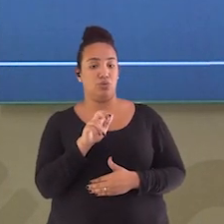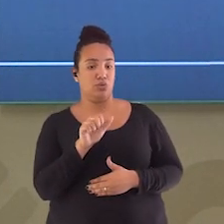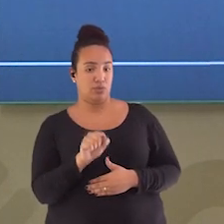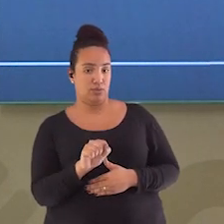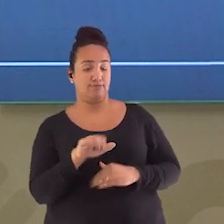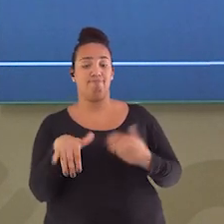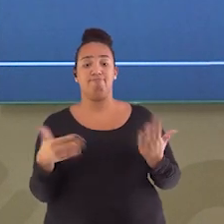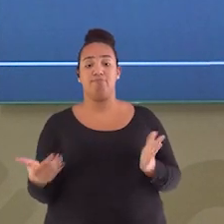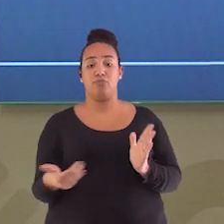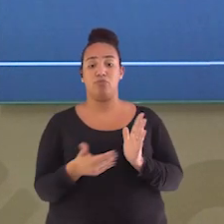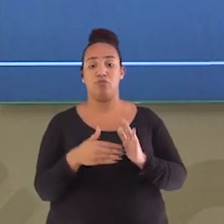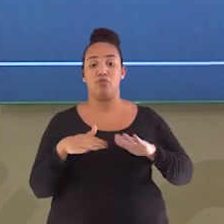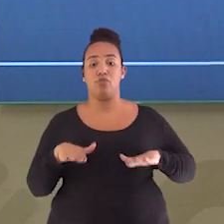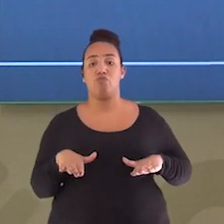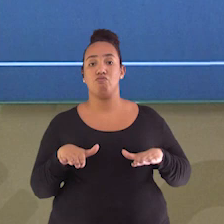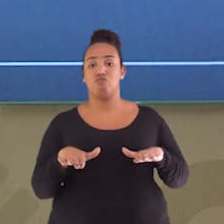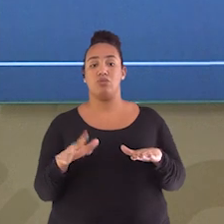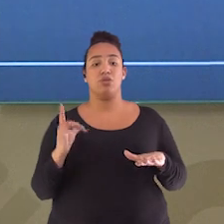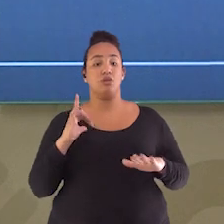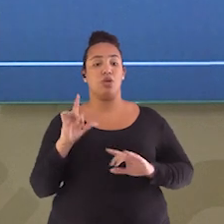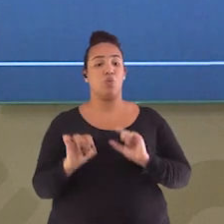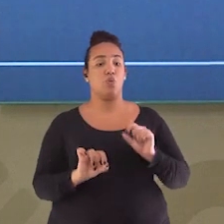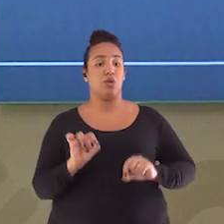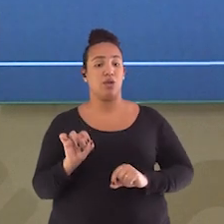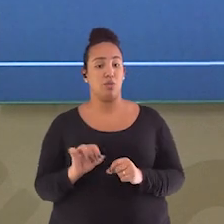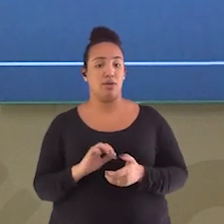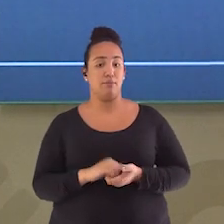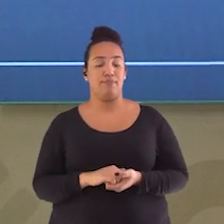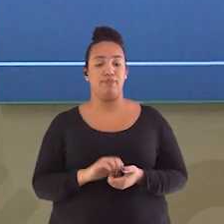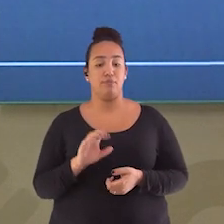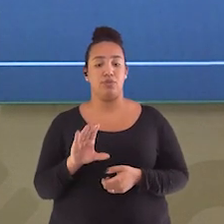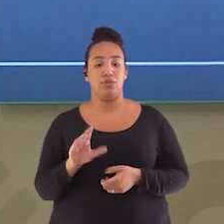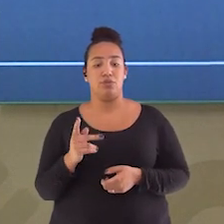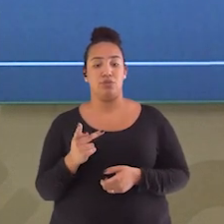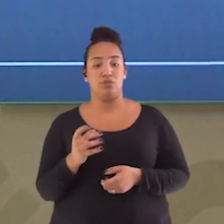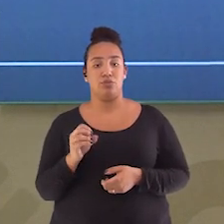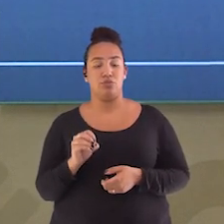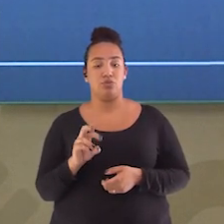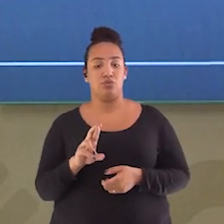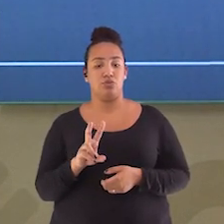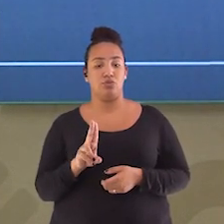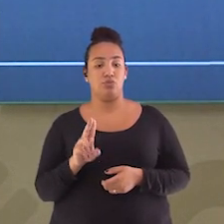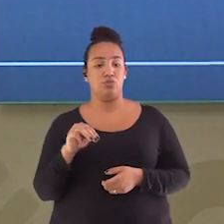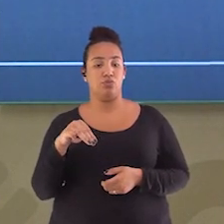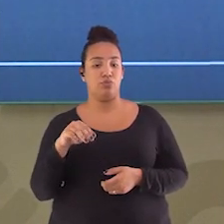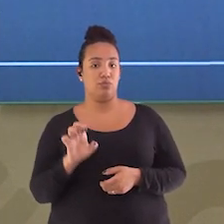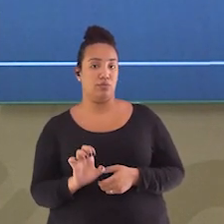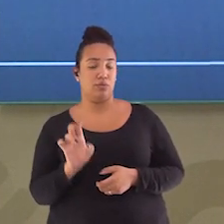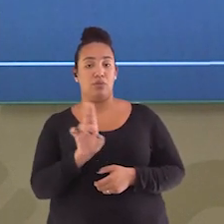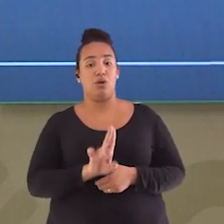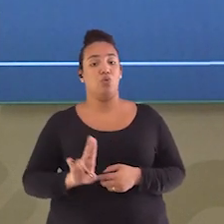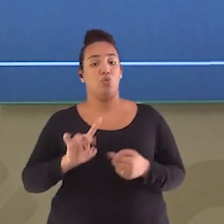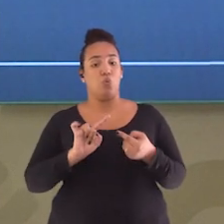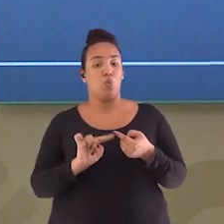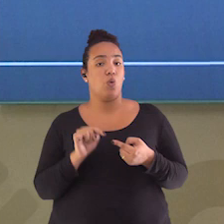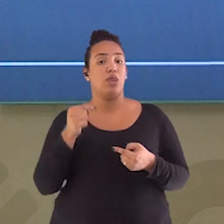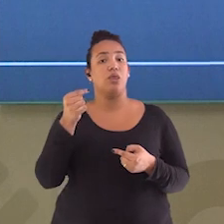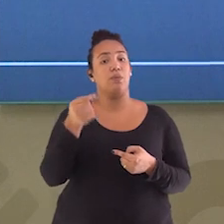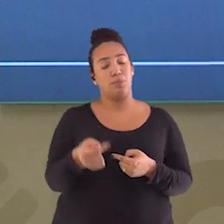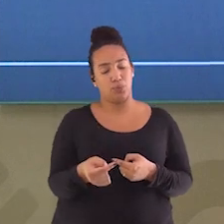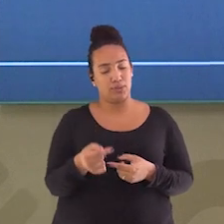Terceiro andar, lá de baixo. Que é onde ocorre a coleta do chorume para uso posterior. Mas calma aí que